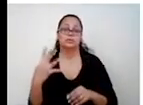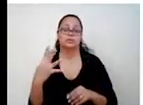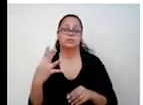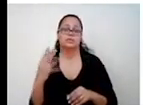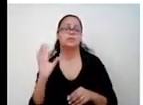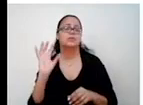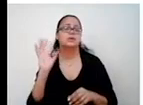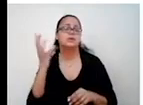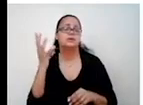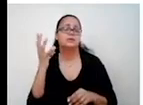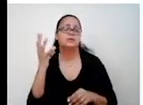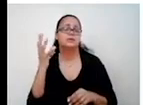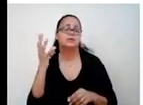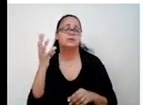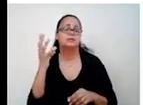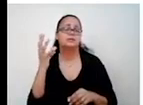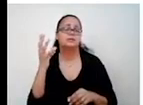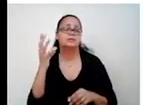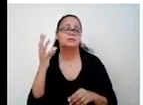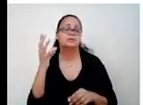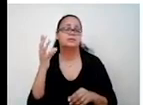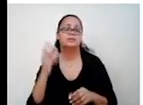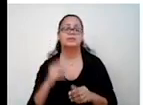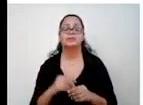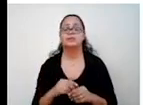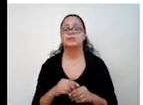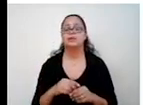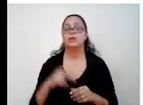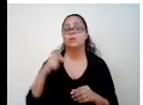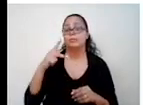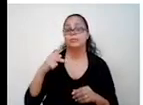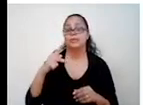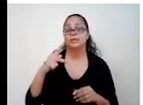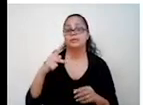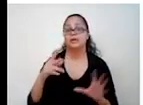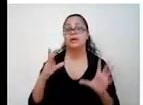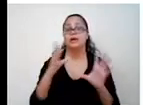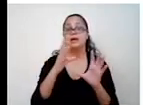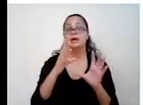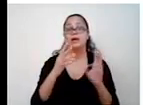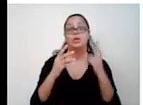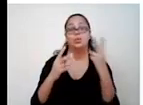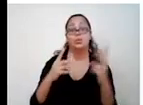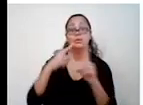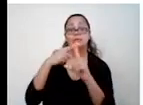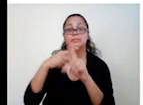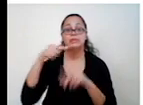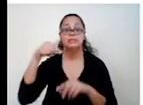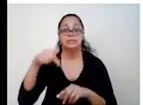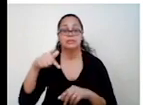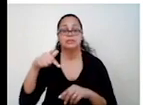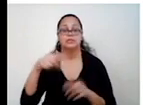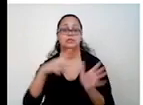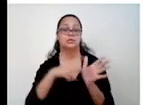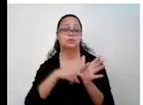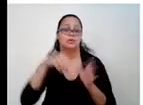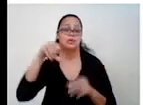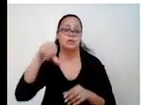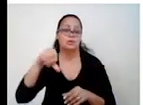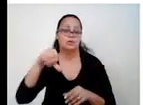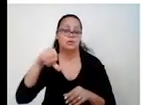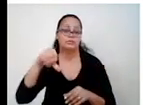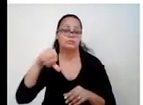acontece? confere. Bateu. O produto. O que acontece se 2 mais 7 dá 9? Não é.